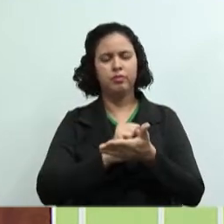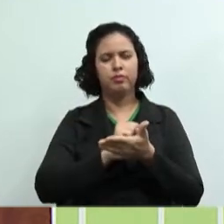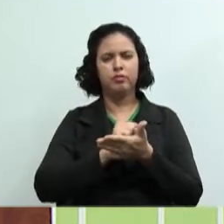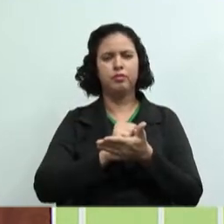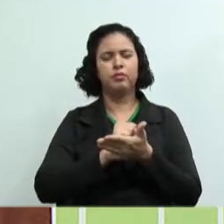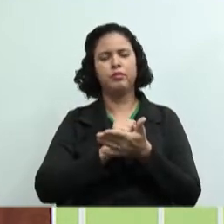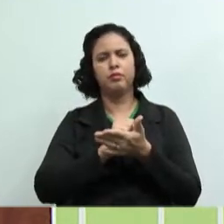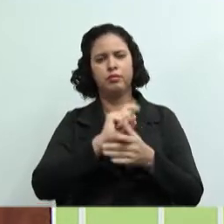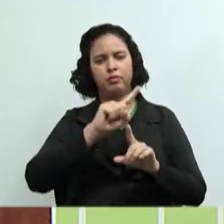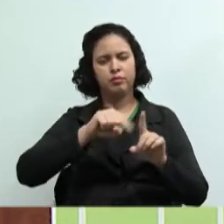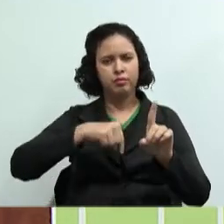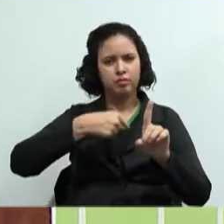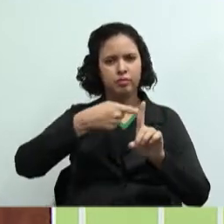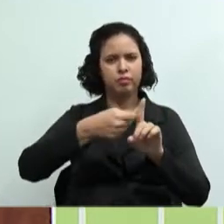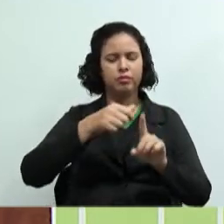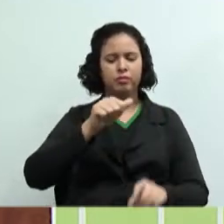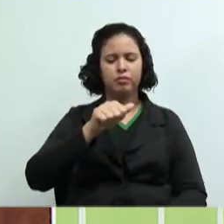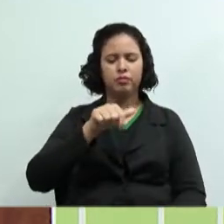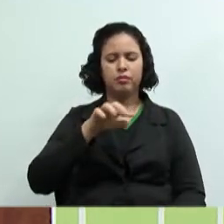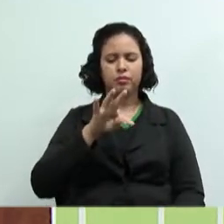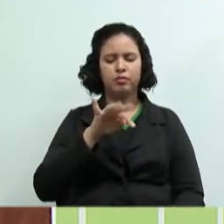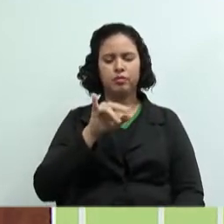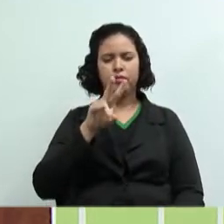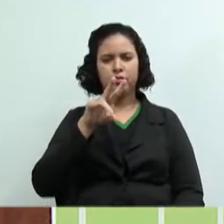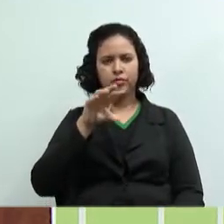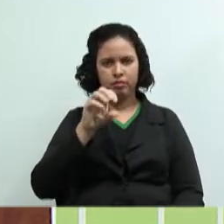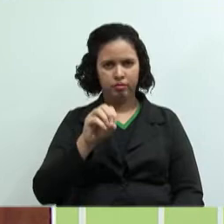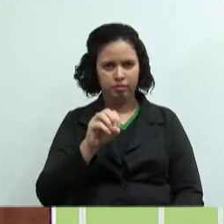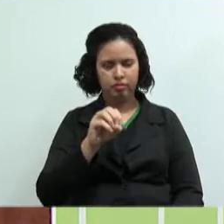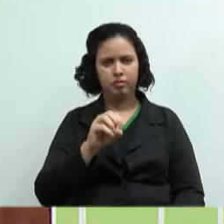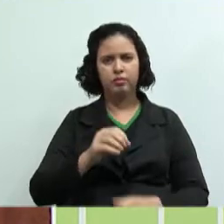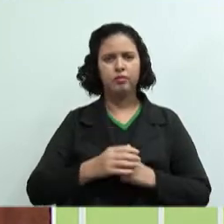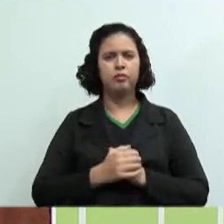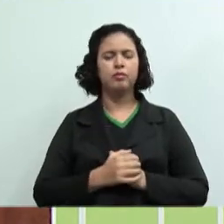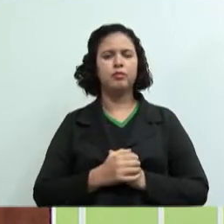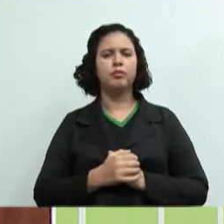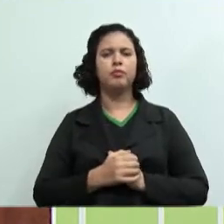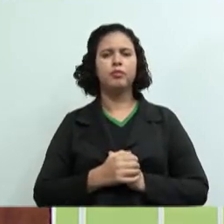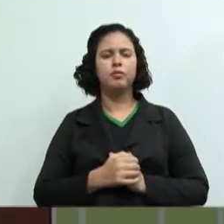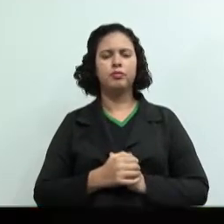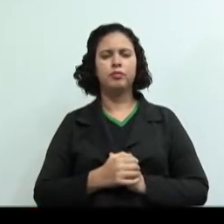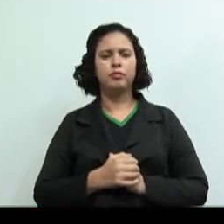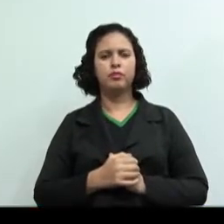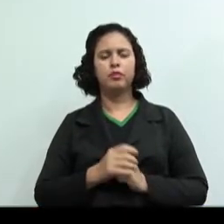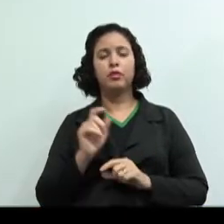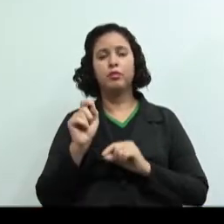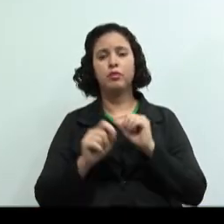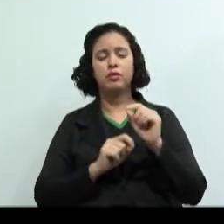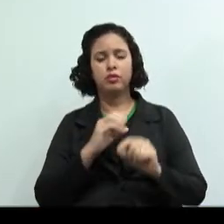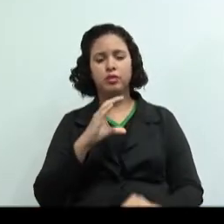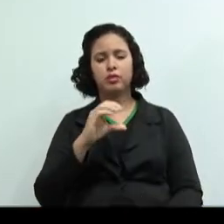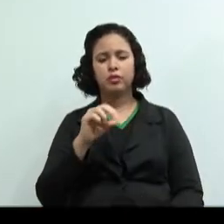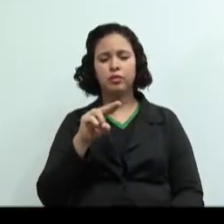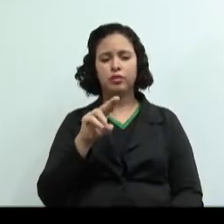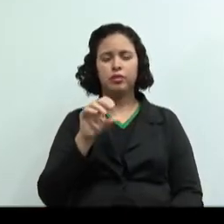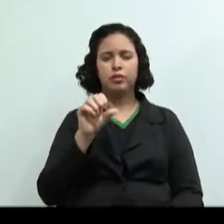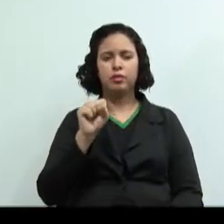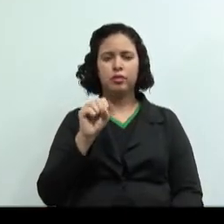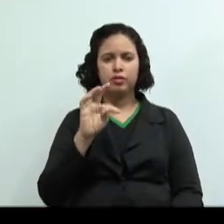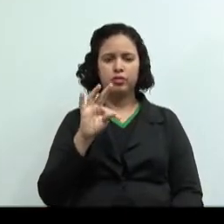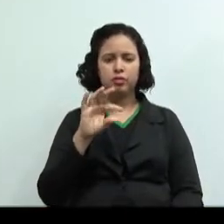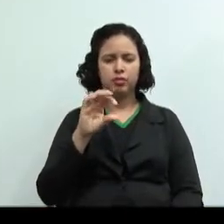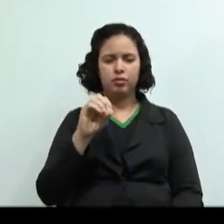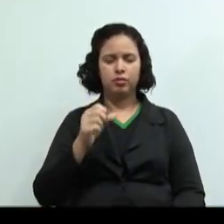imobilizado no não circulante. Então nós temos aqui, e o que são custos, dispêndios de produção?